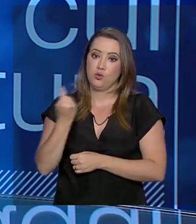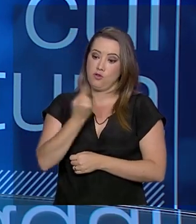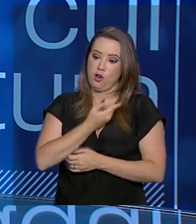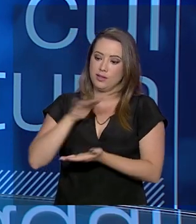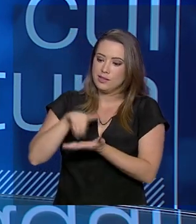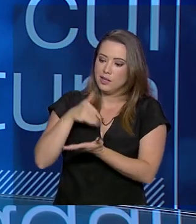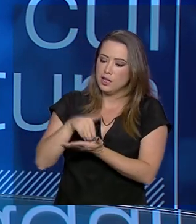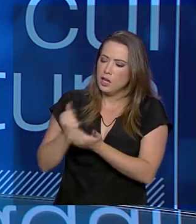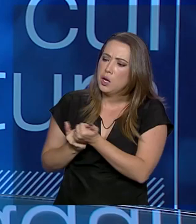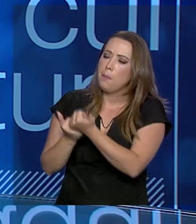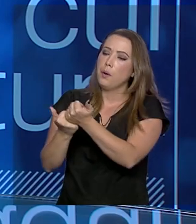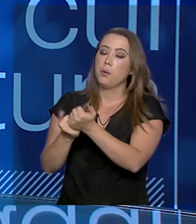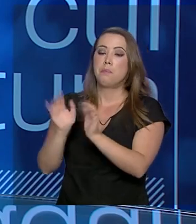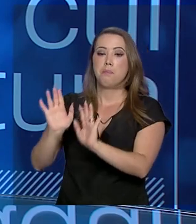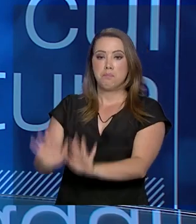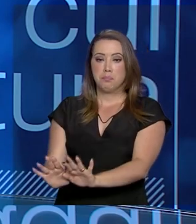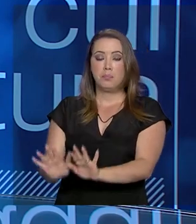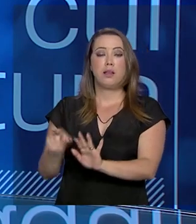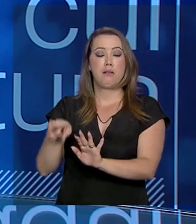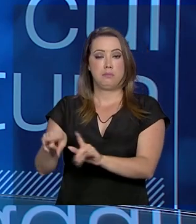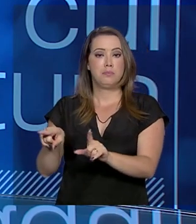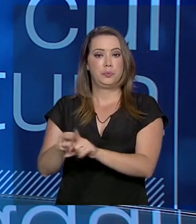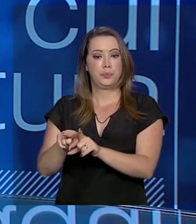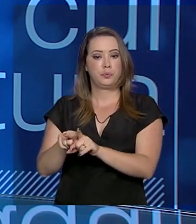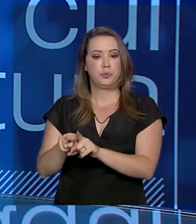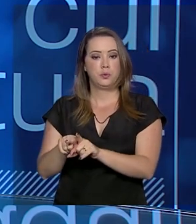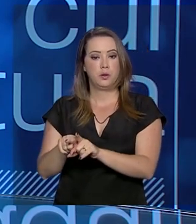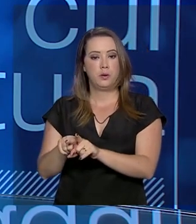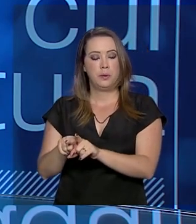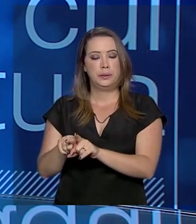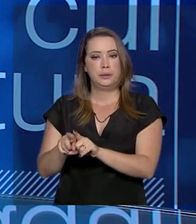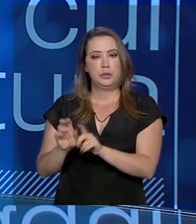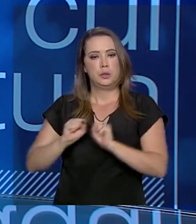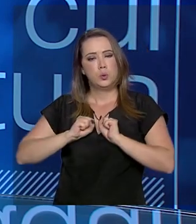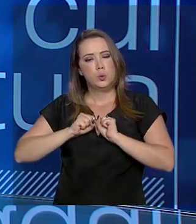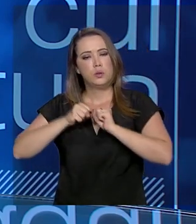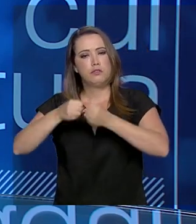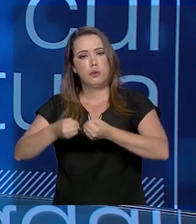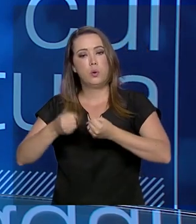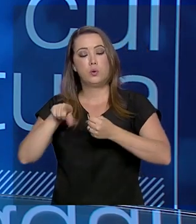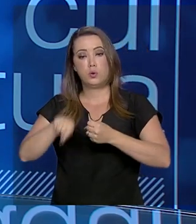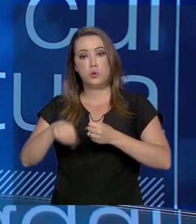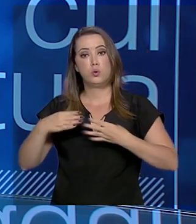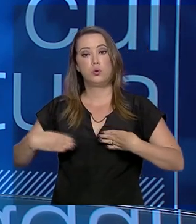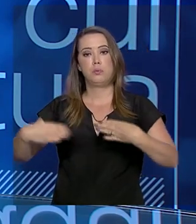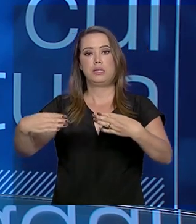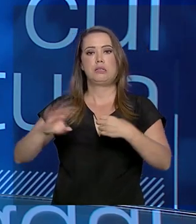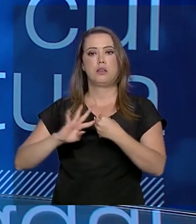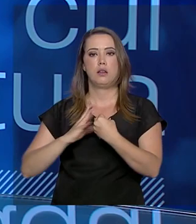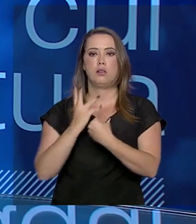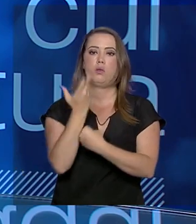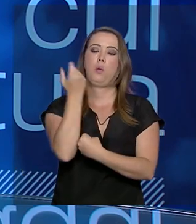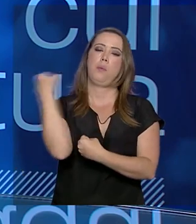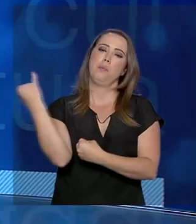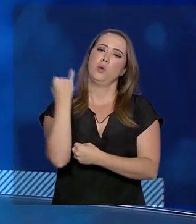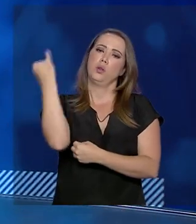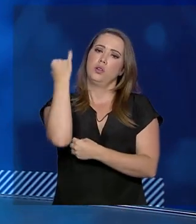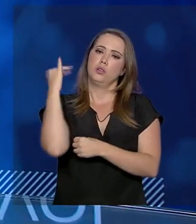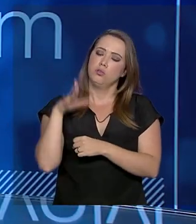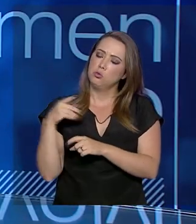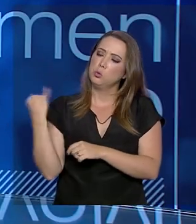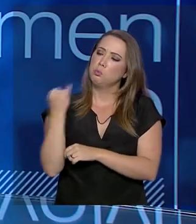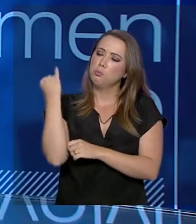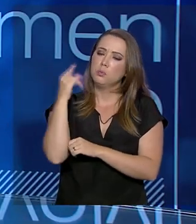colaborou, mas sem dúvida nenhuma, o empenho do Ministério do Meio Ambiente foi fundamental e de muito